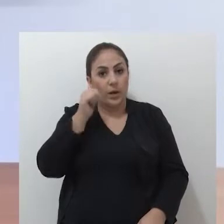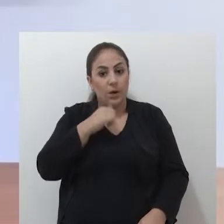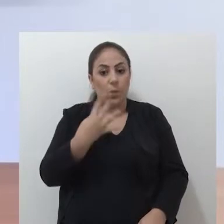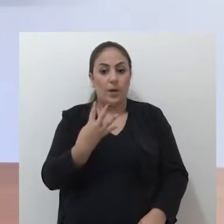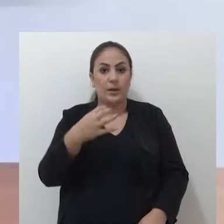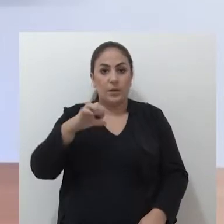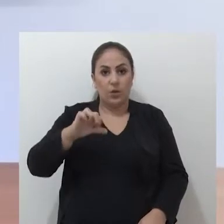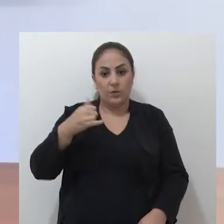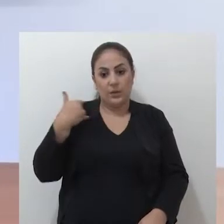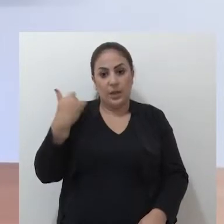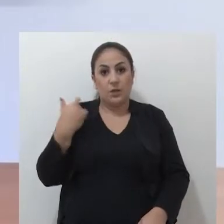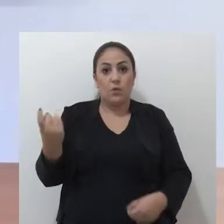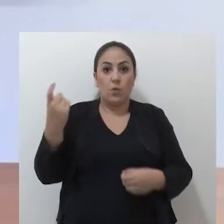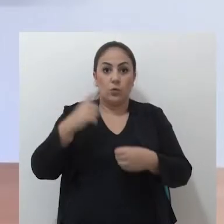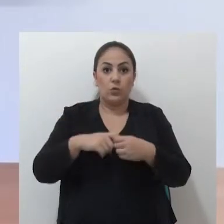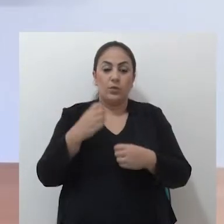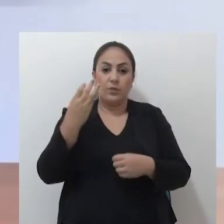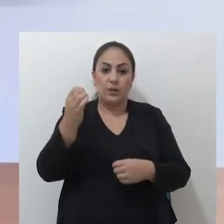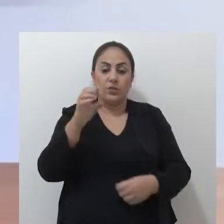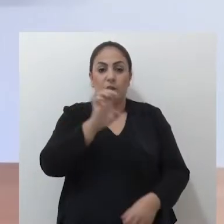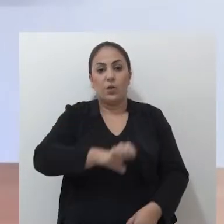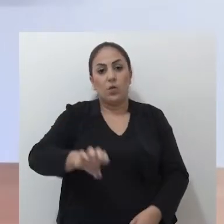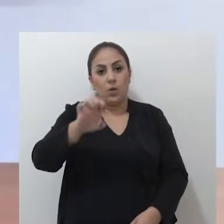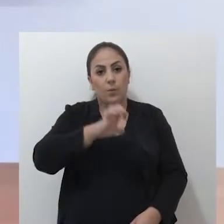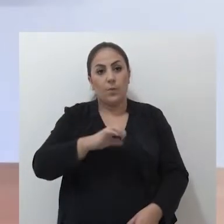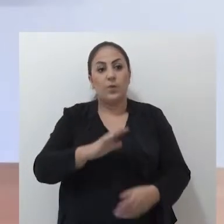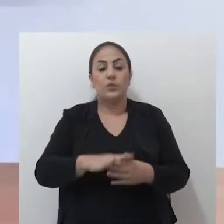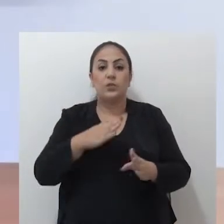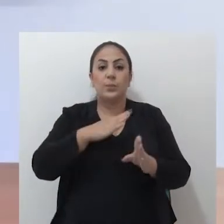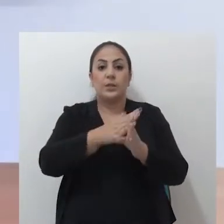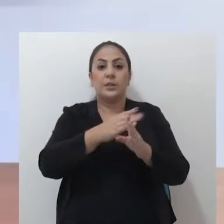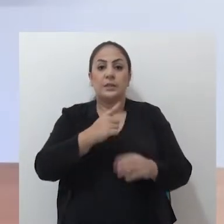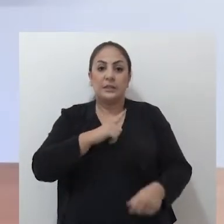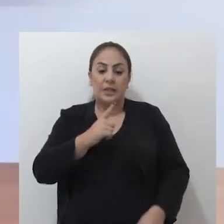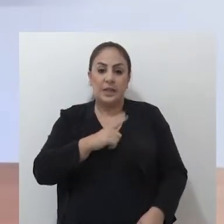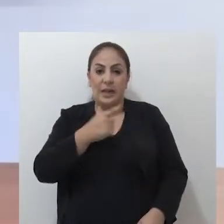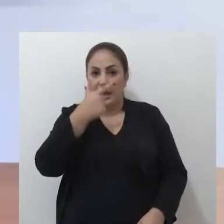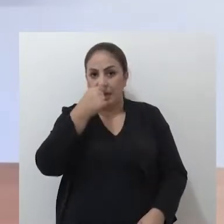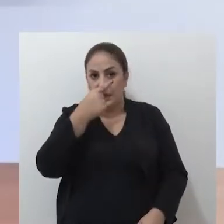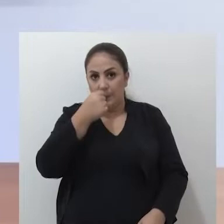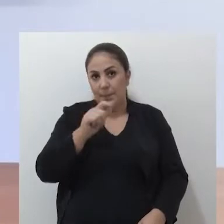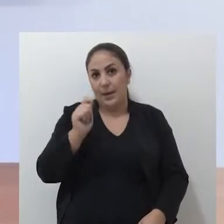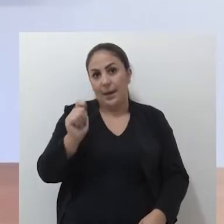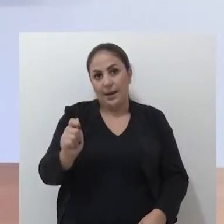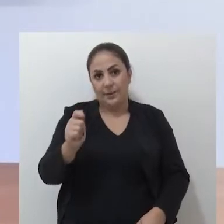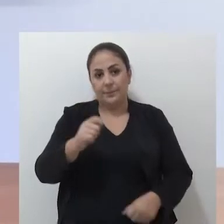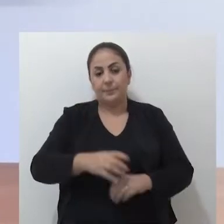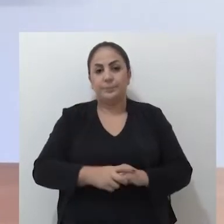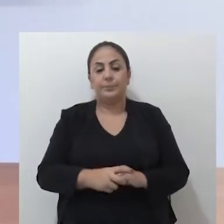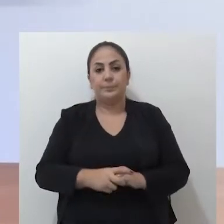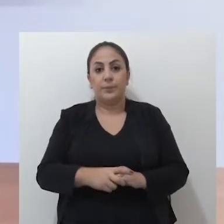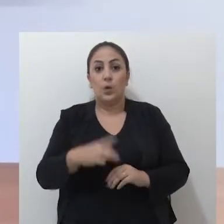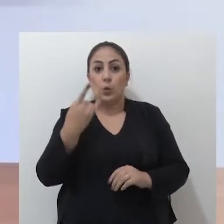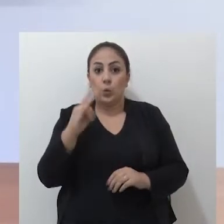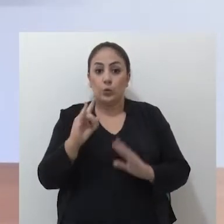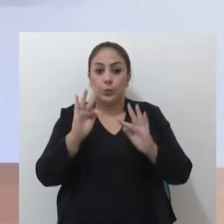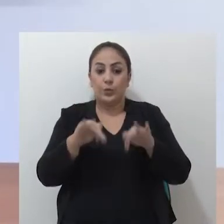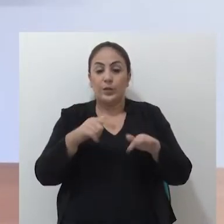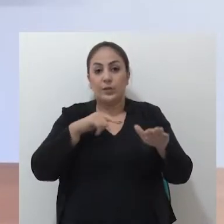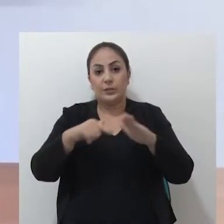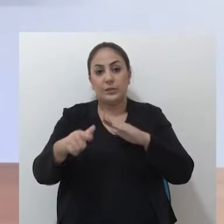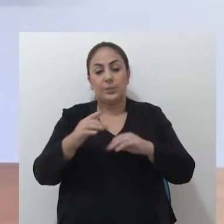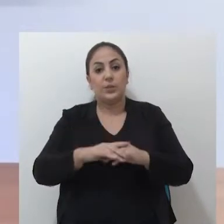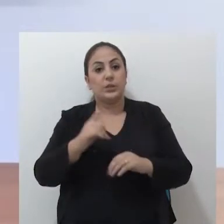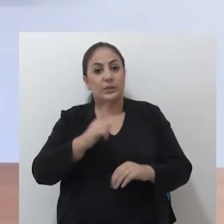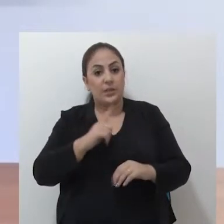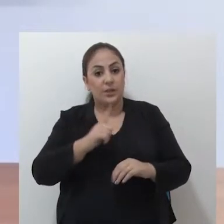retornou de uma viagem da Europa foi diagnosticada com influenza A, um dos vírus da gripe. No último fim